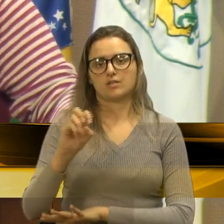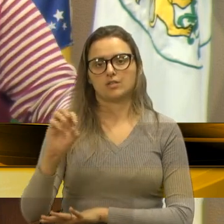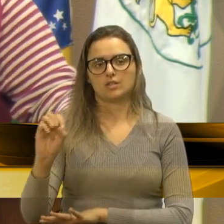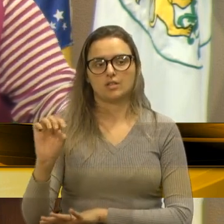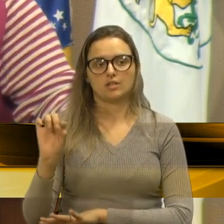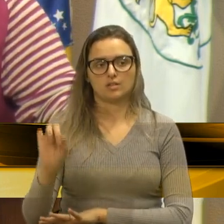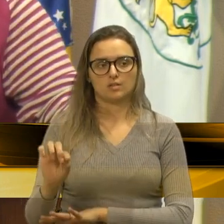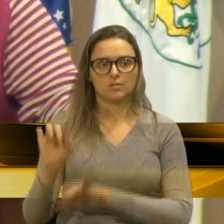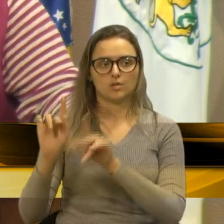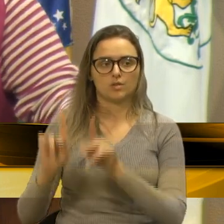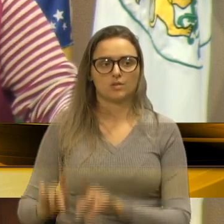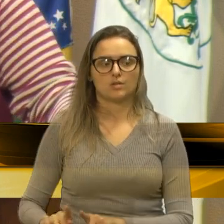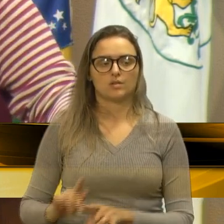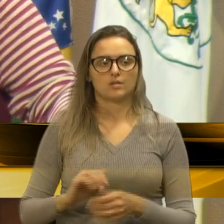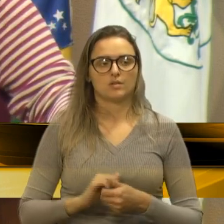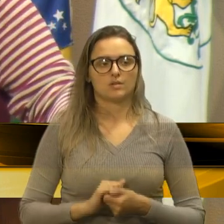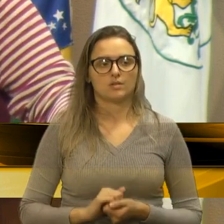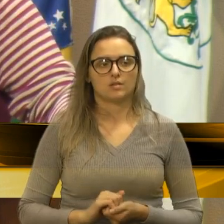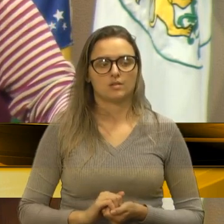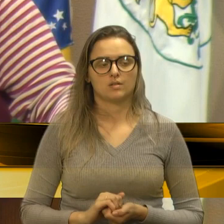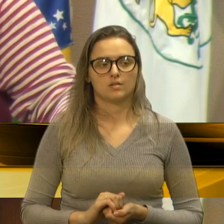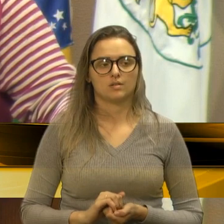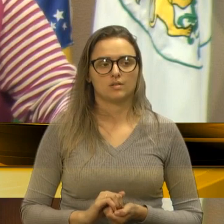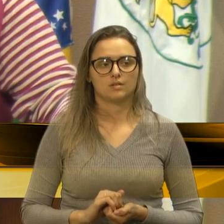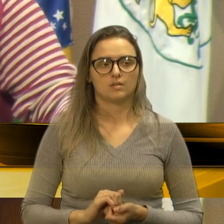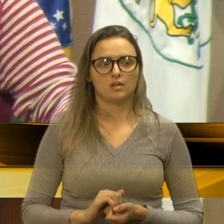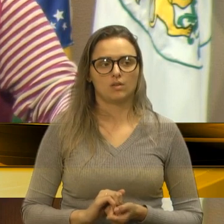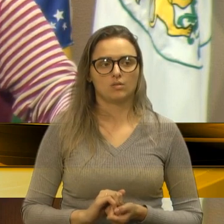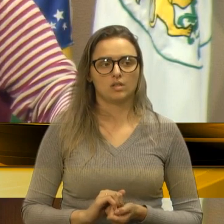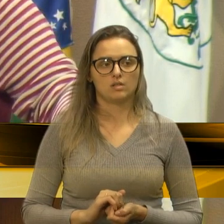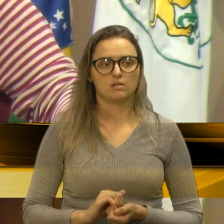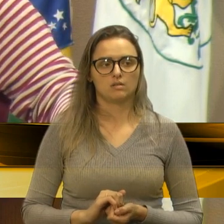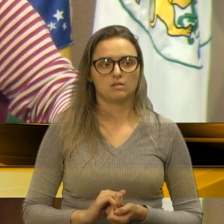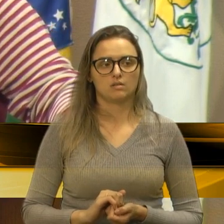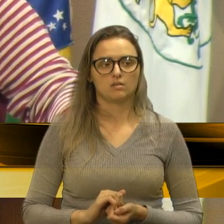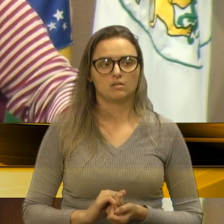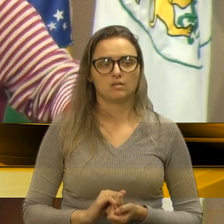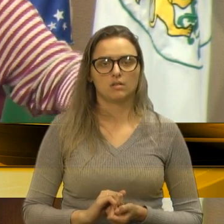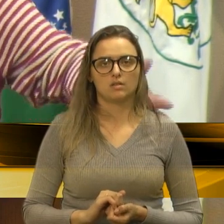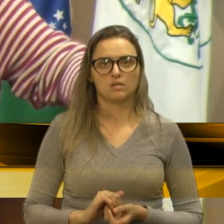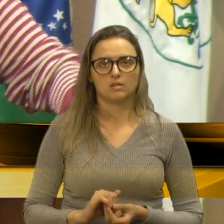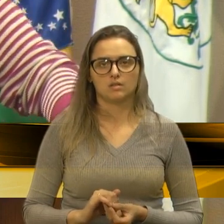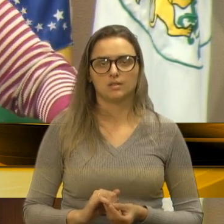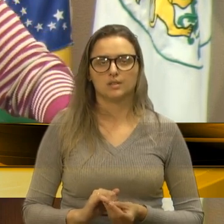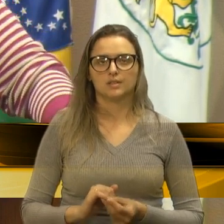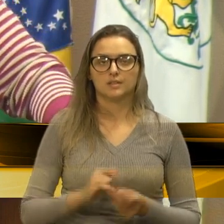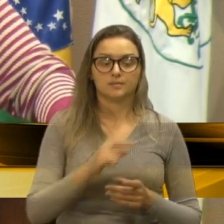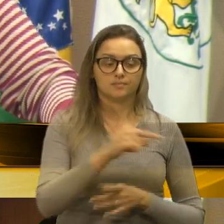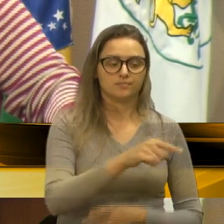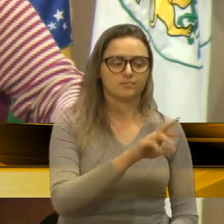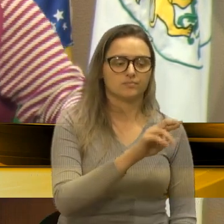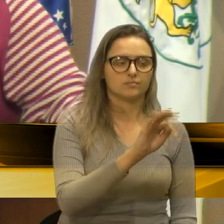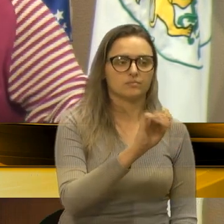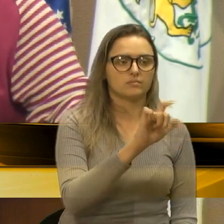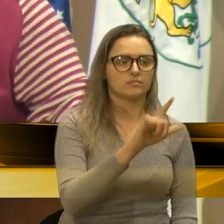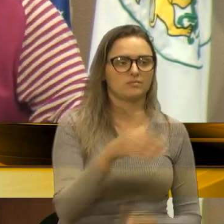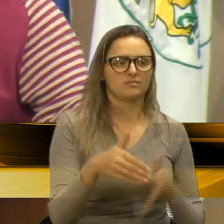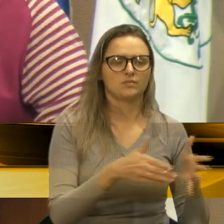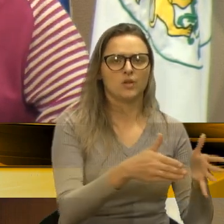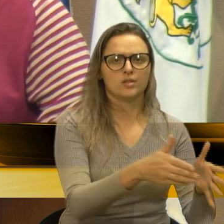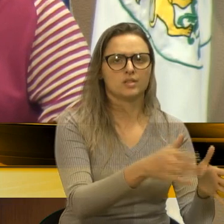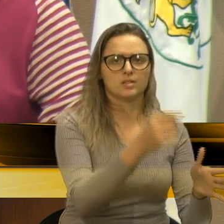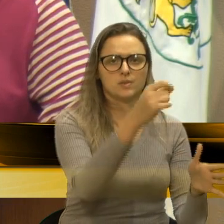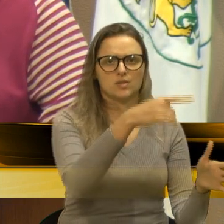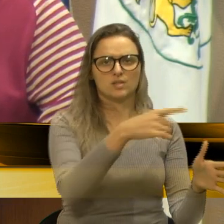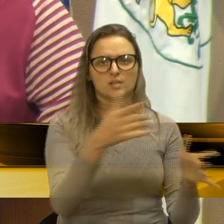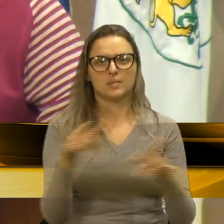habitantes, ficar em meados, nas duas, na Rota do Sol, e na São Vedenino. Quantas pessoas, diariamente,